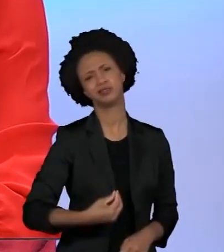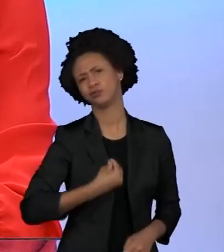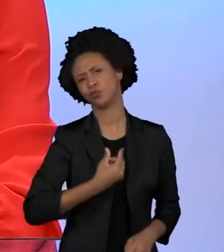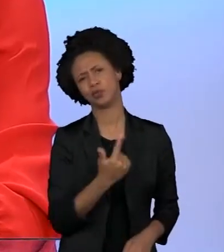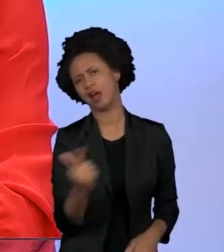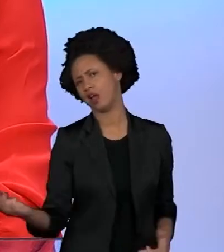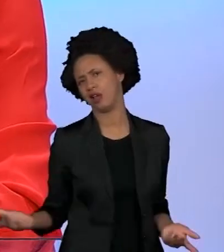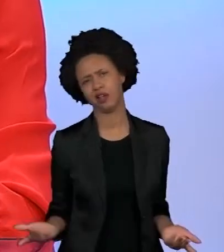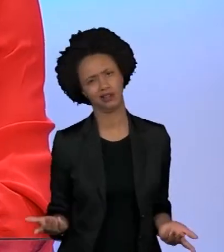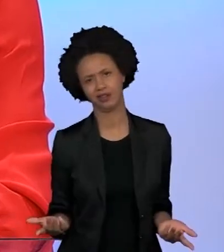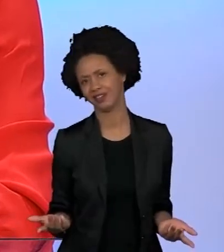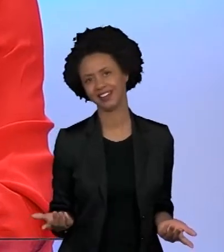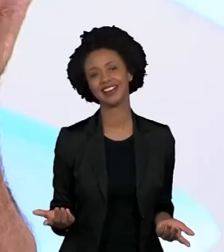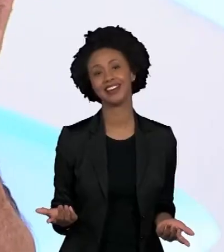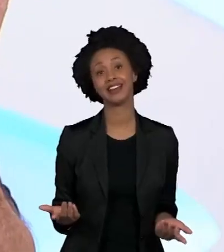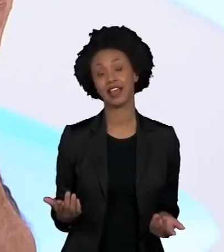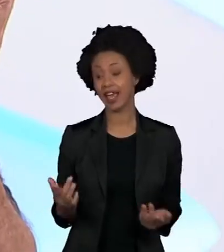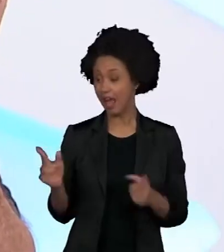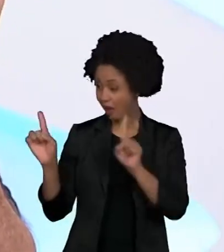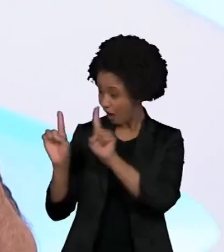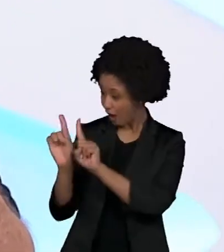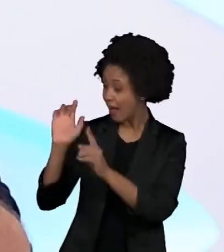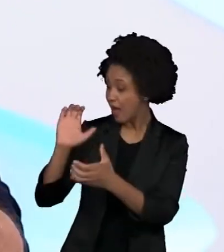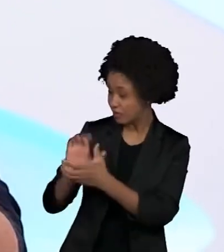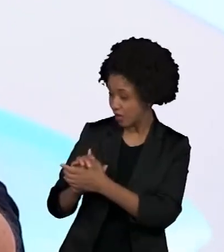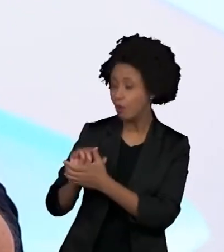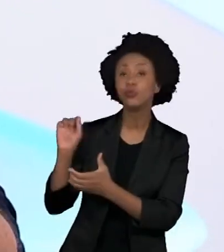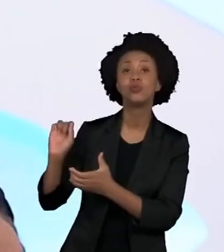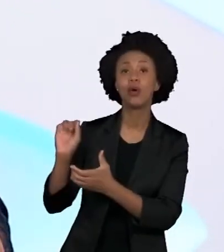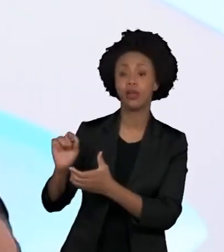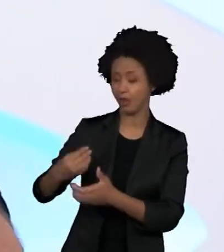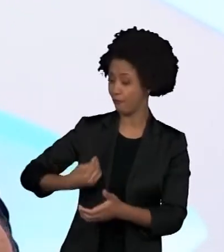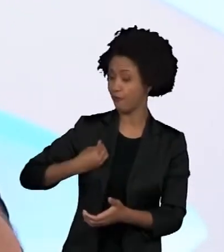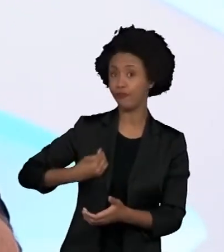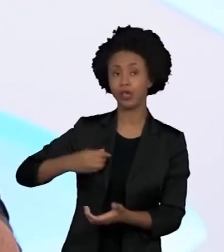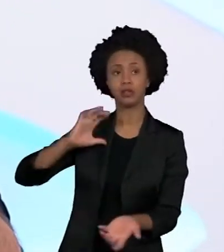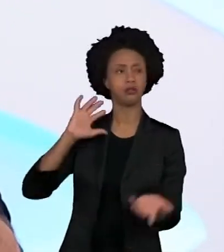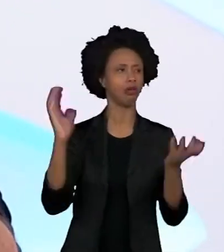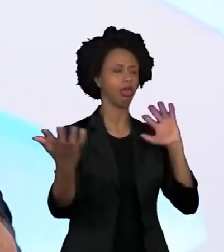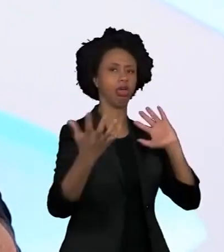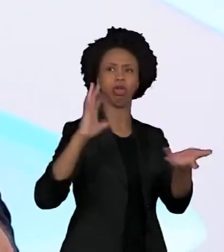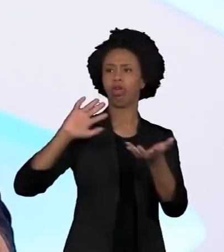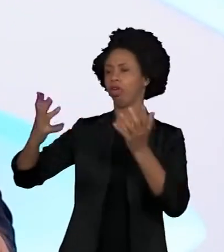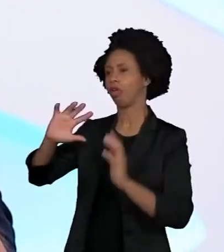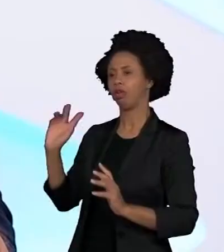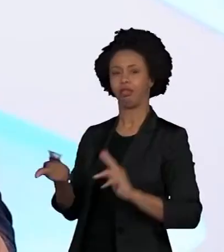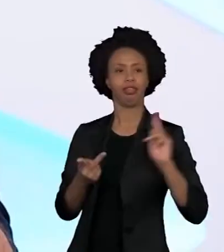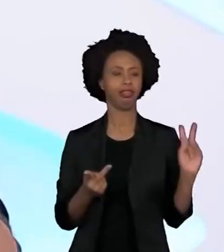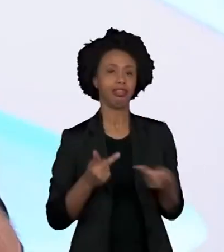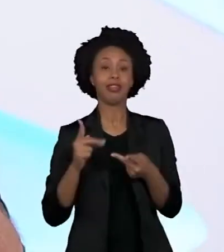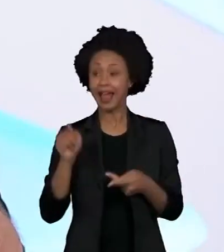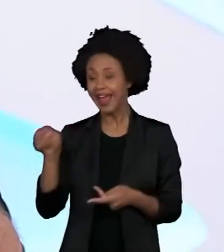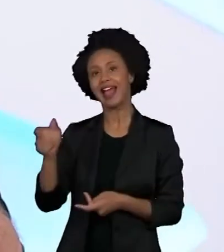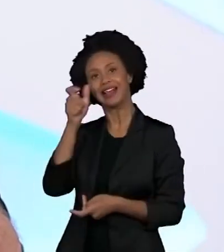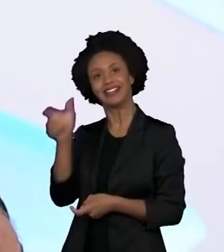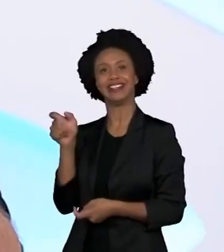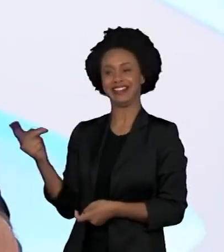casal está sempre... O que é a vida, né? O que torna eles mais interessantes como casal,